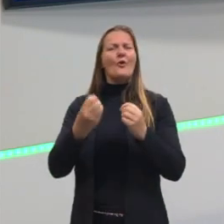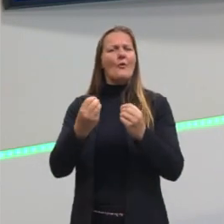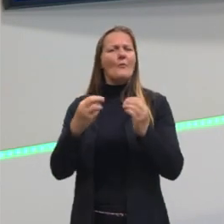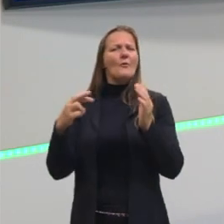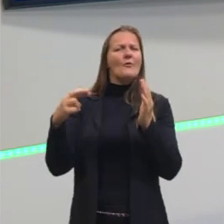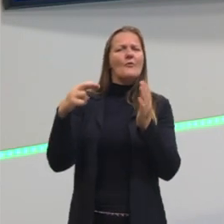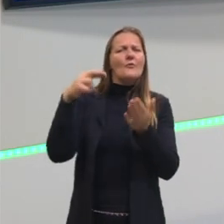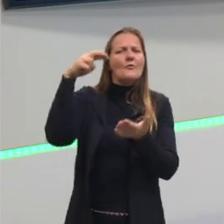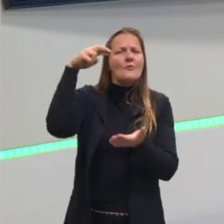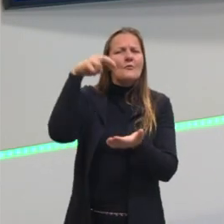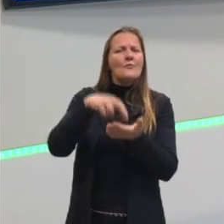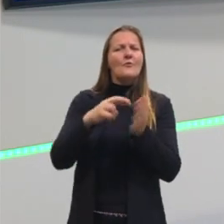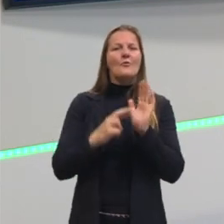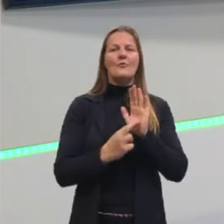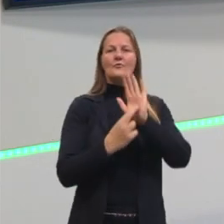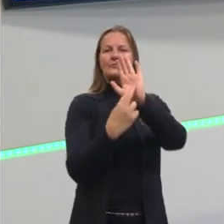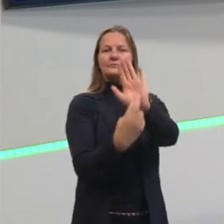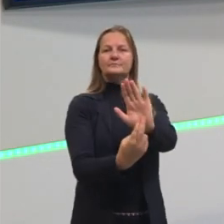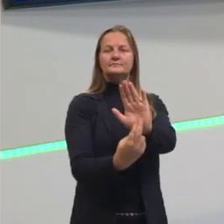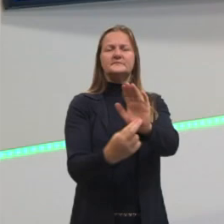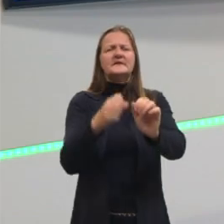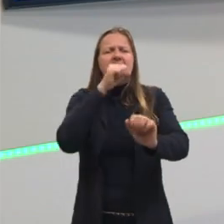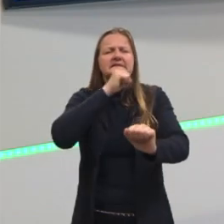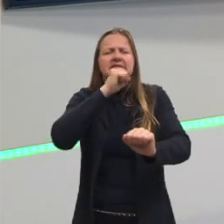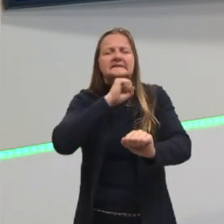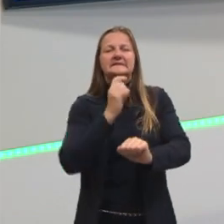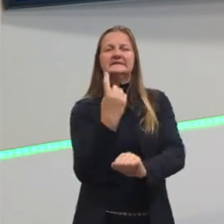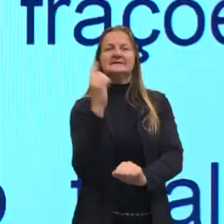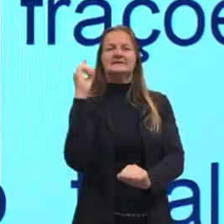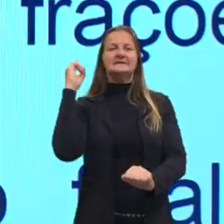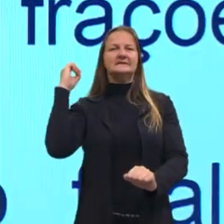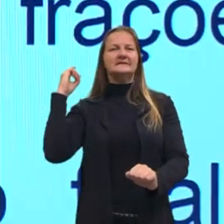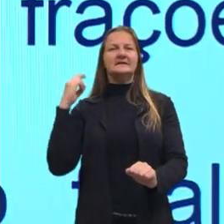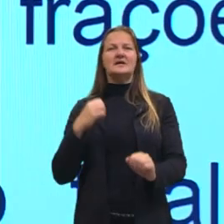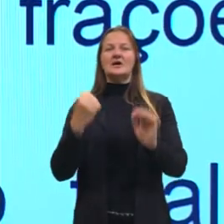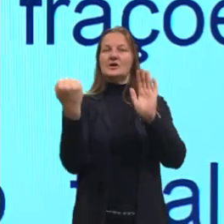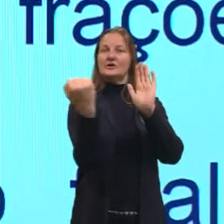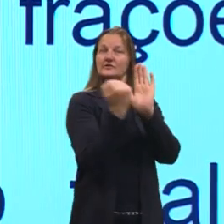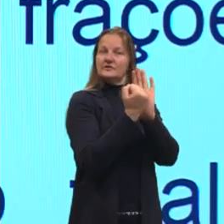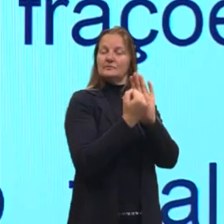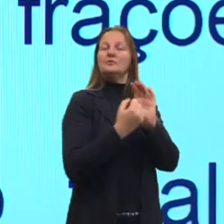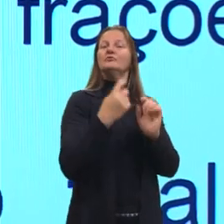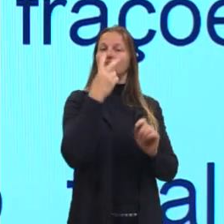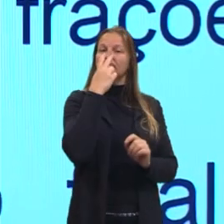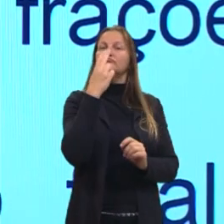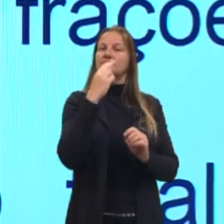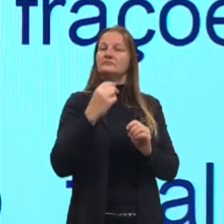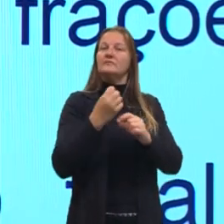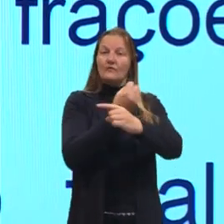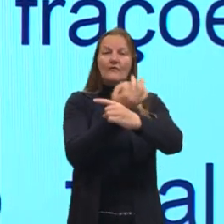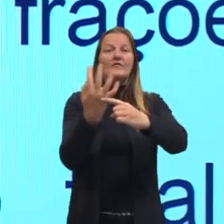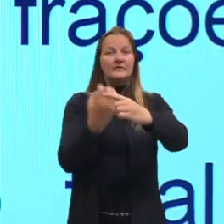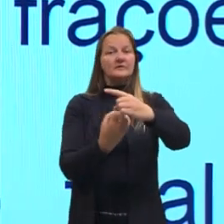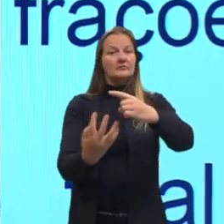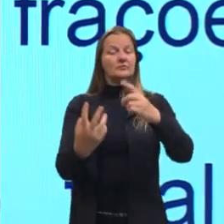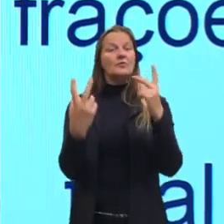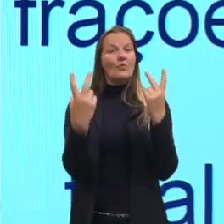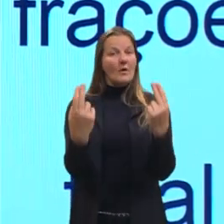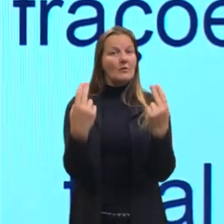lá na antiguidade. Aqui nós temos alguns símbolos. Esses símbolos, eles representam frações.